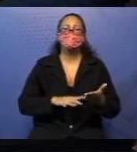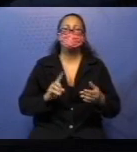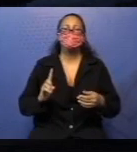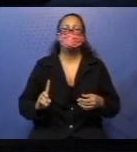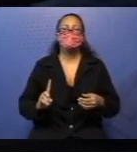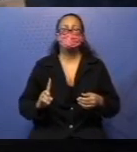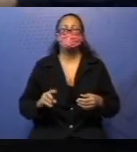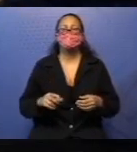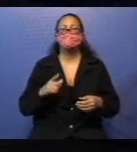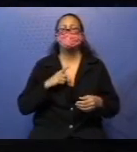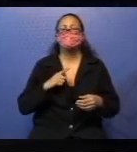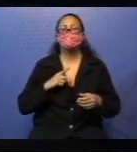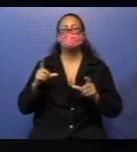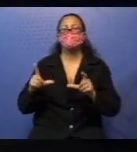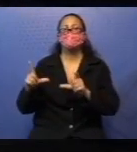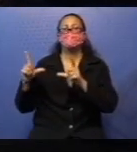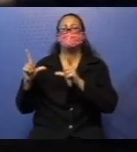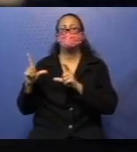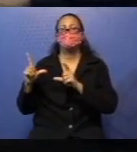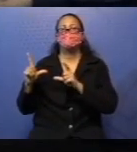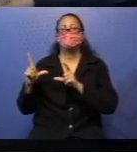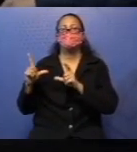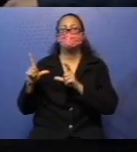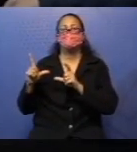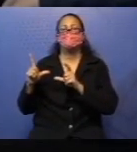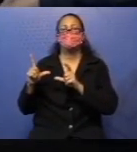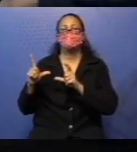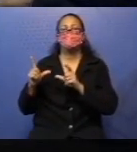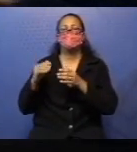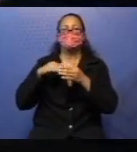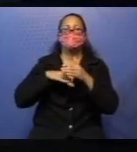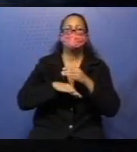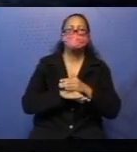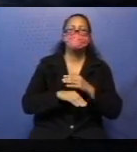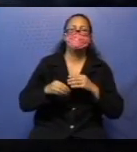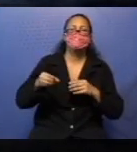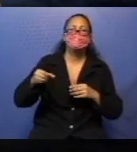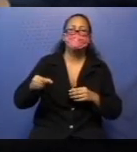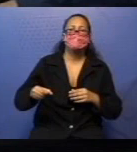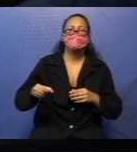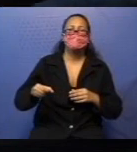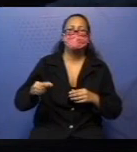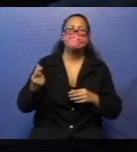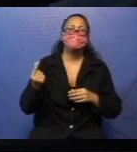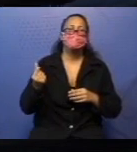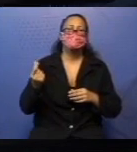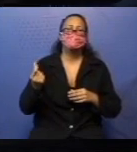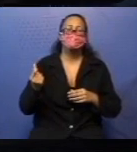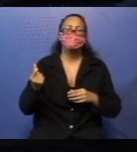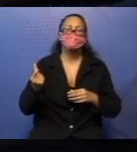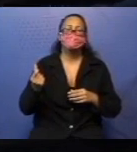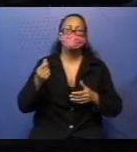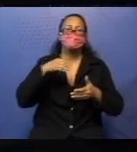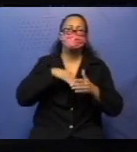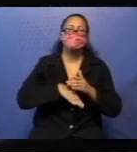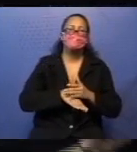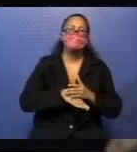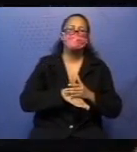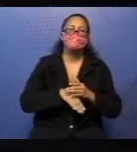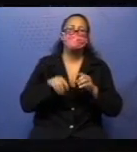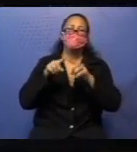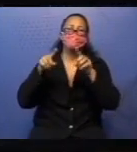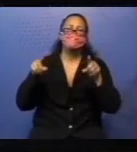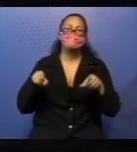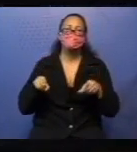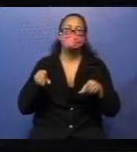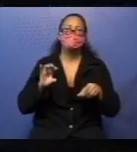imagem de alguém colocando moeda num cofrinho. Estou colocando moeda, estou guardando. Que ideia